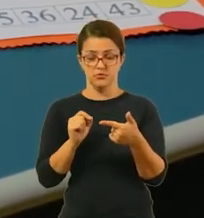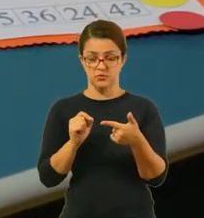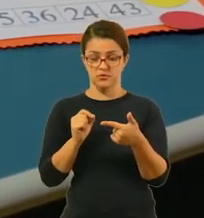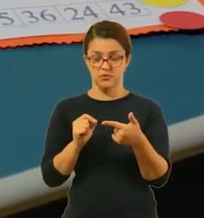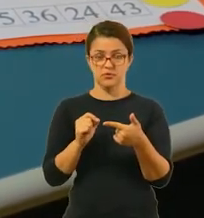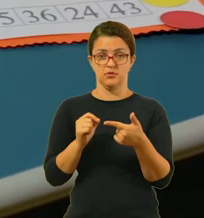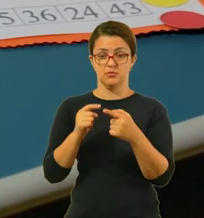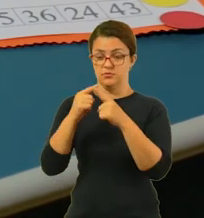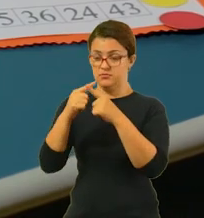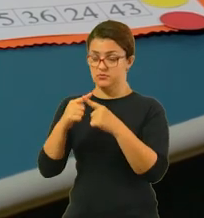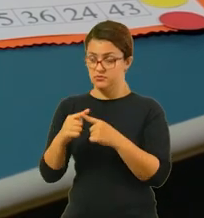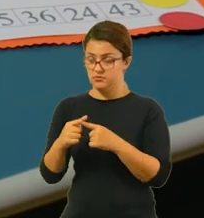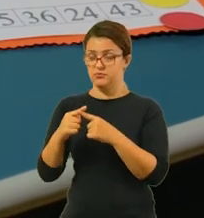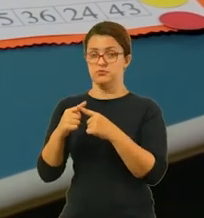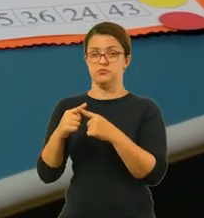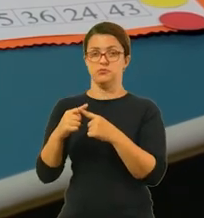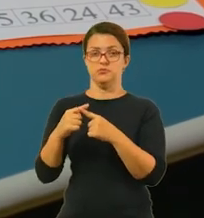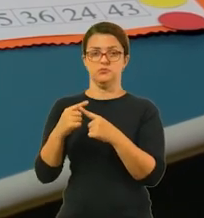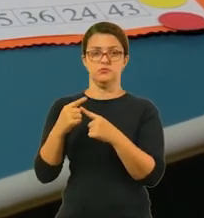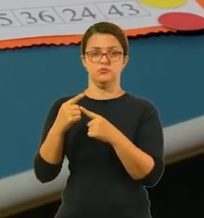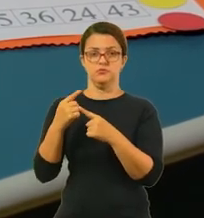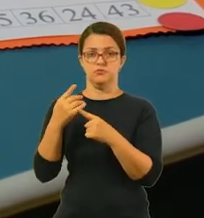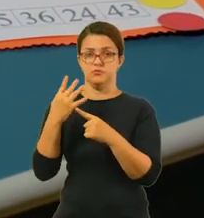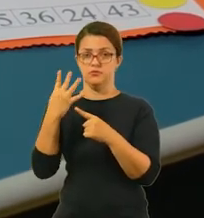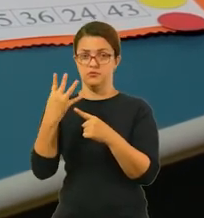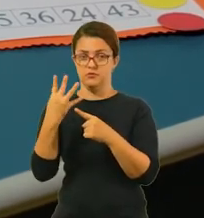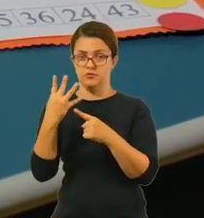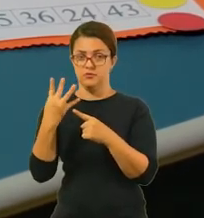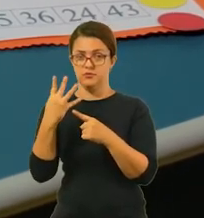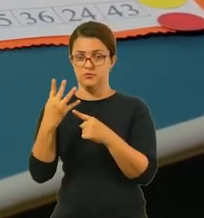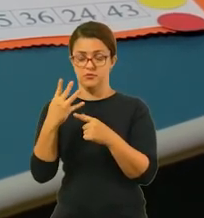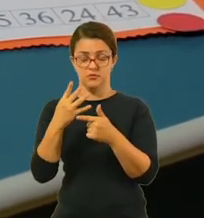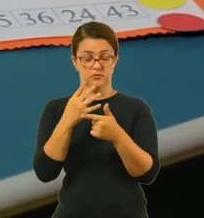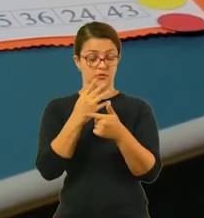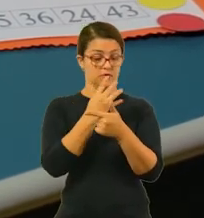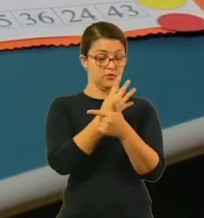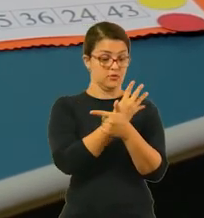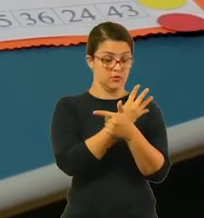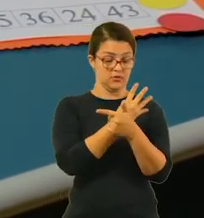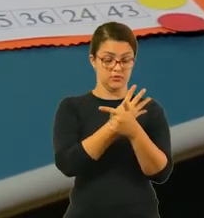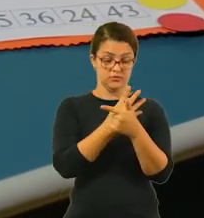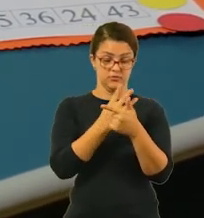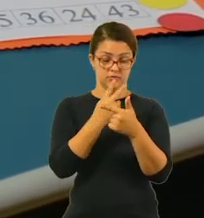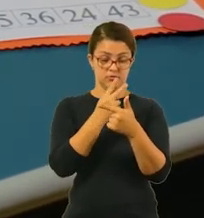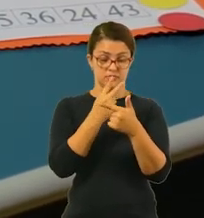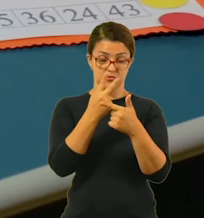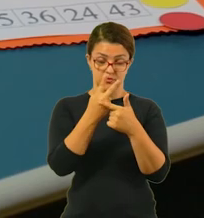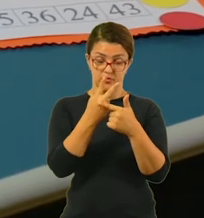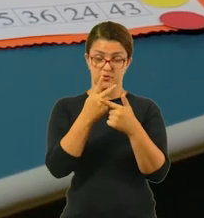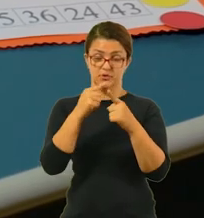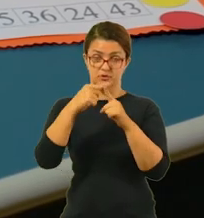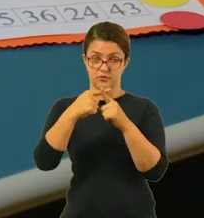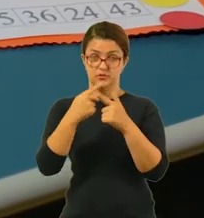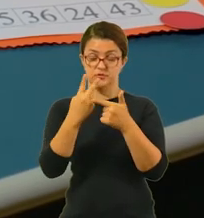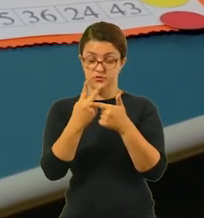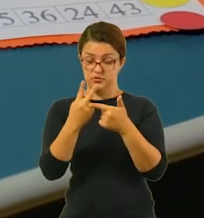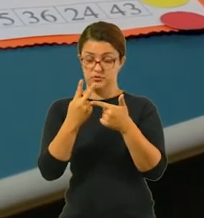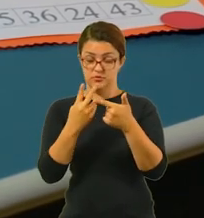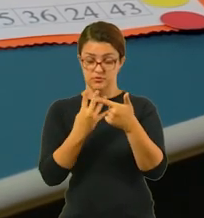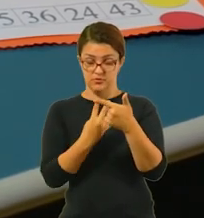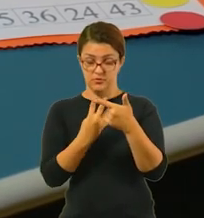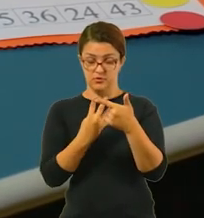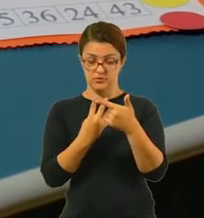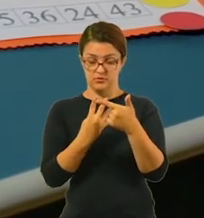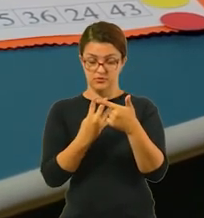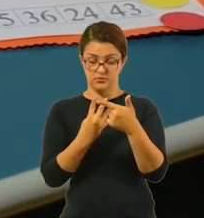na tabuada do 2, dá 4 ou chega mais próximo de 4, é o 2 mesmo. Então, 2 vezes o 2, 4. Faz uma conta de